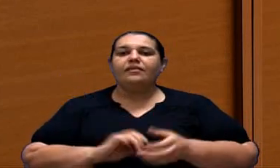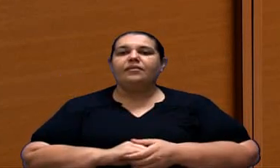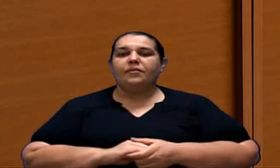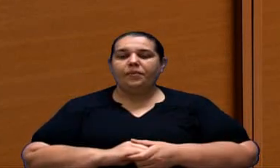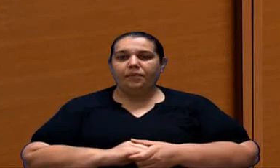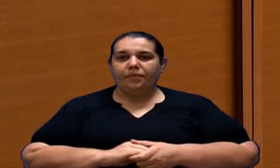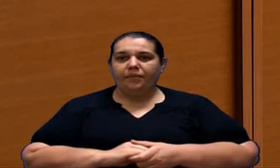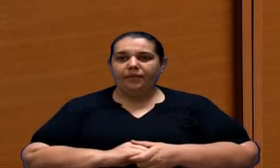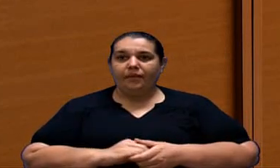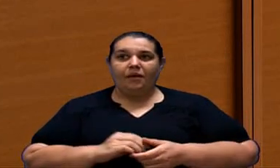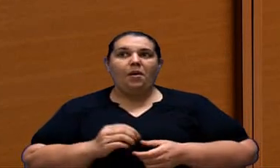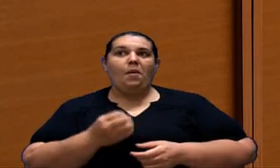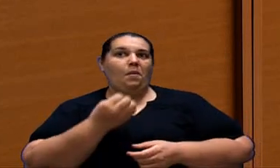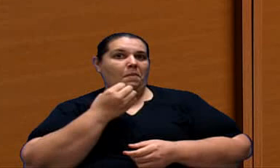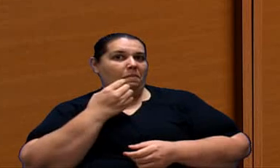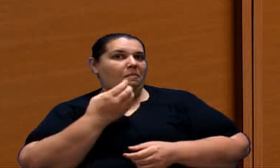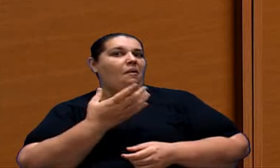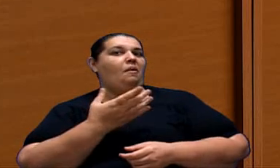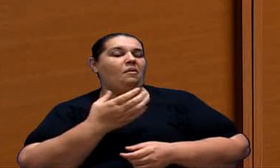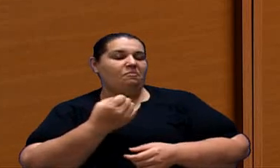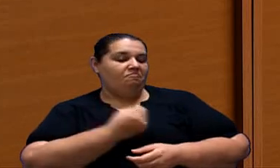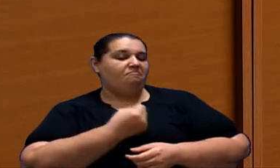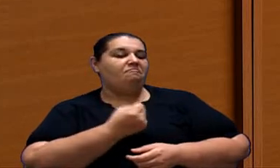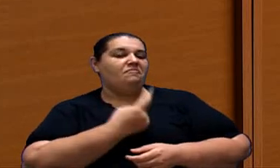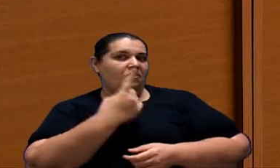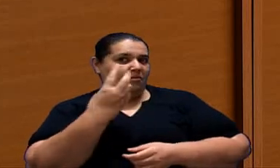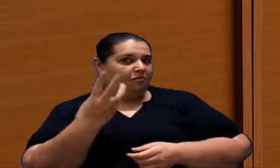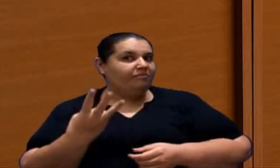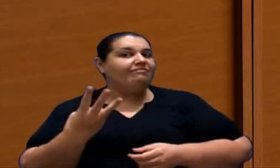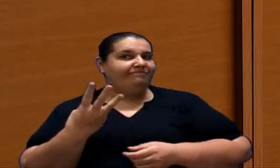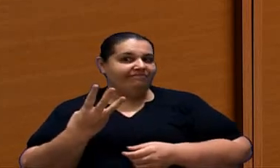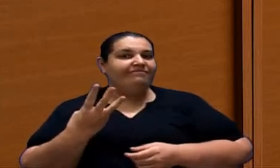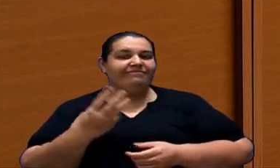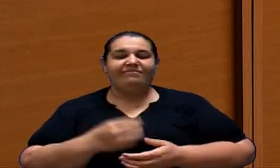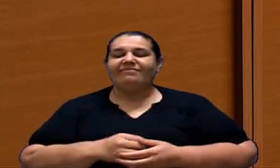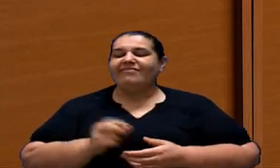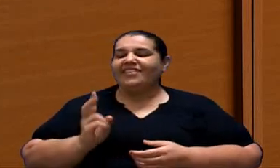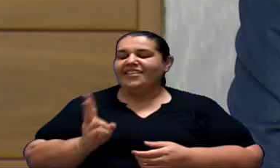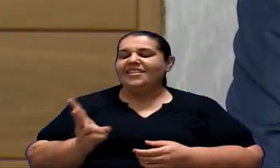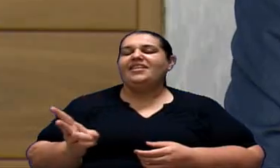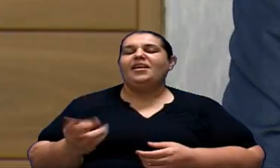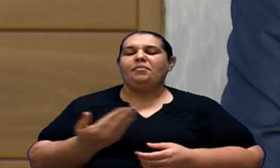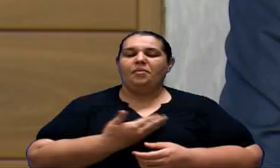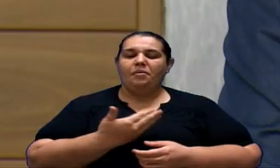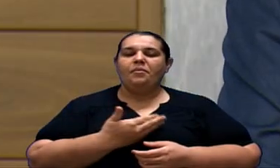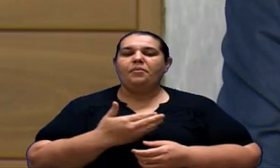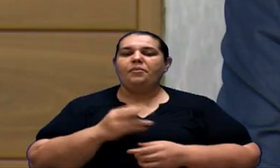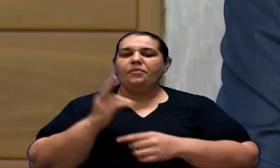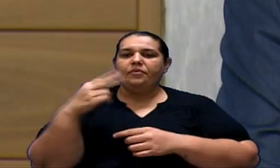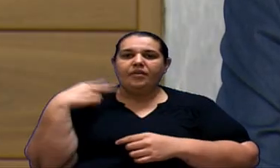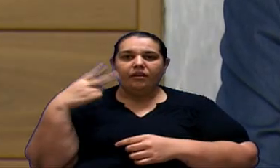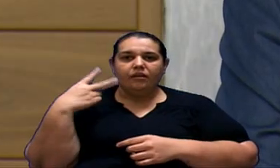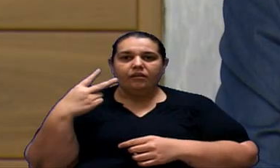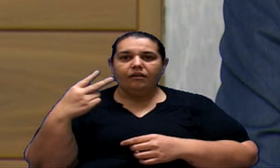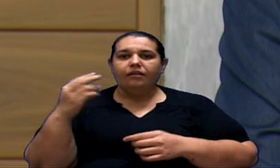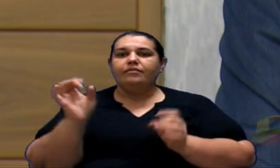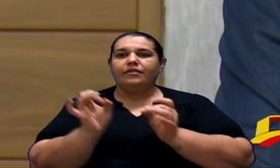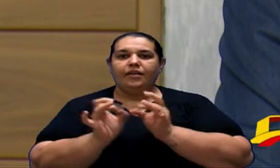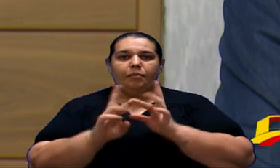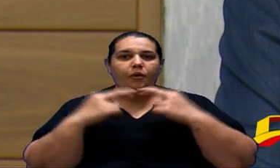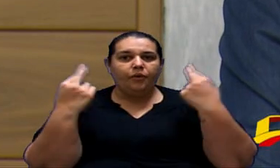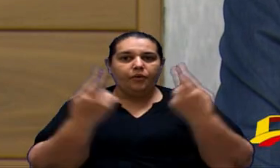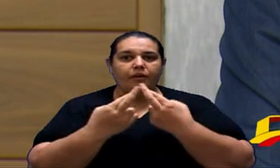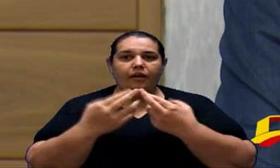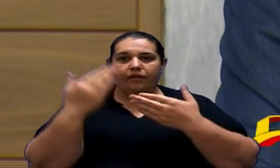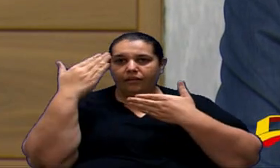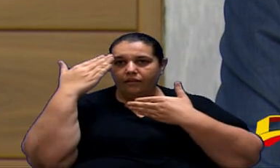isso é um bom sinal e o 13 é um bom número contem com esse vereador sempre dou por encerrado agradeço